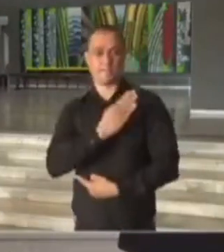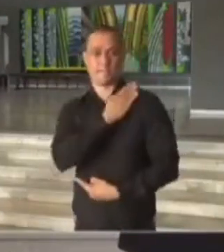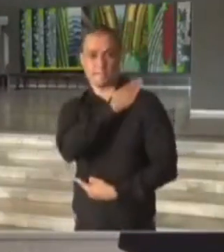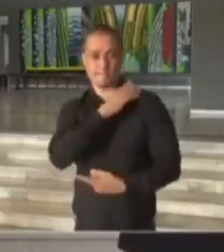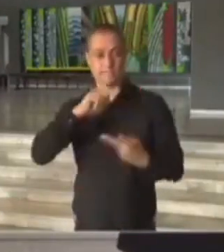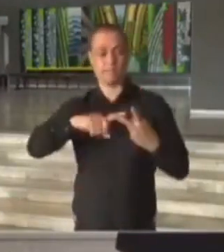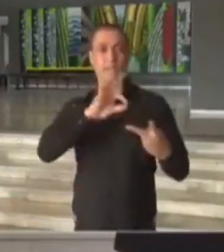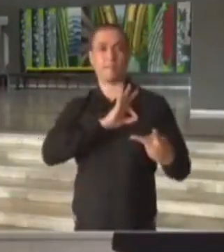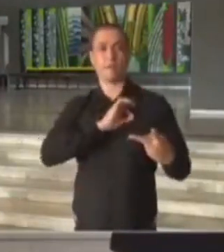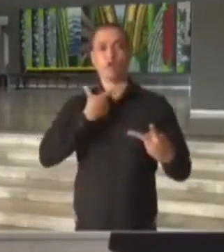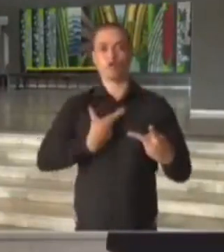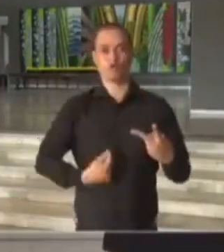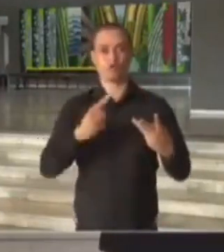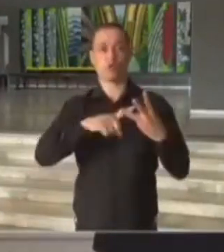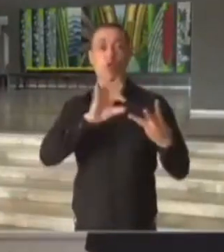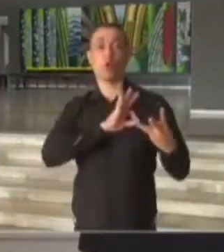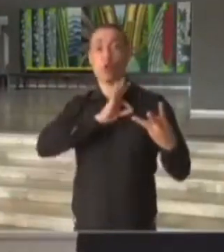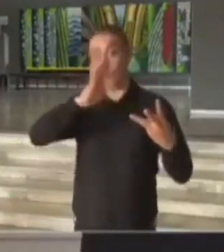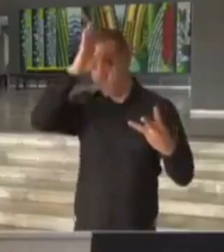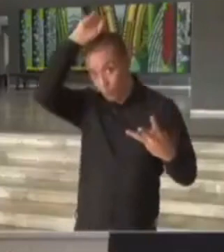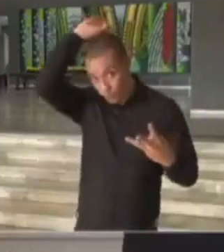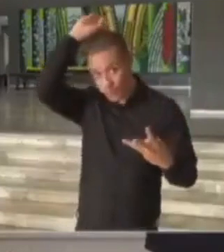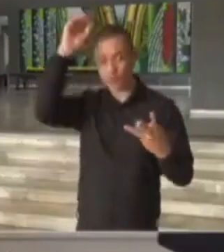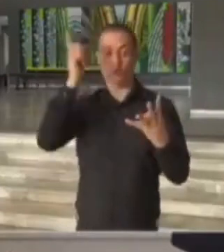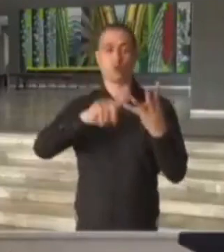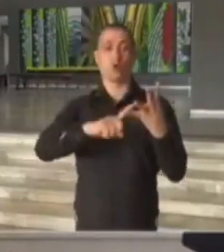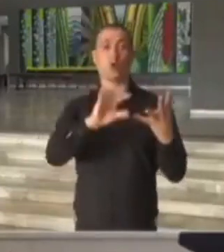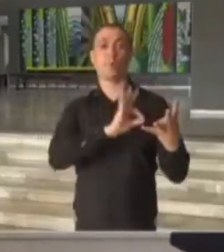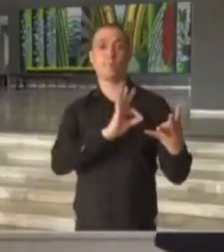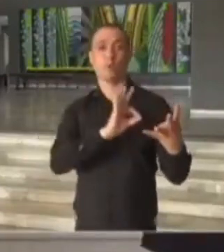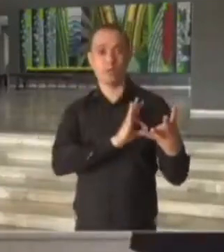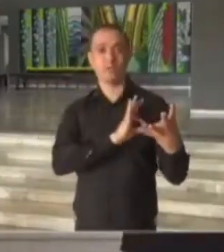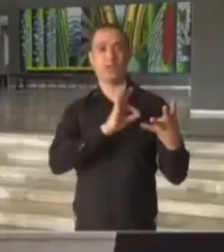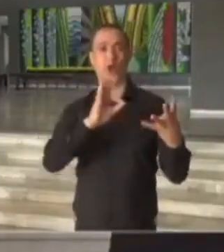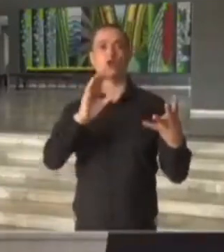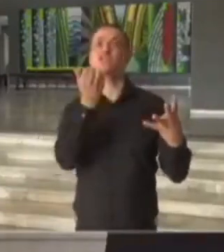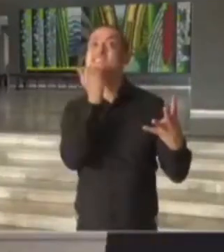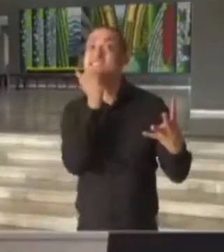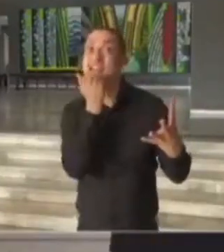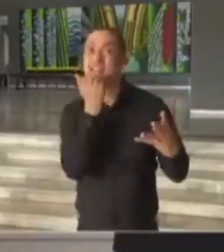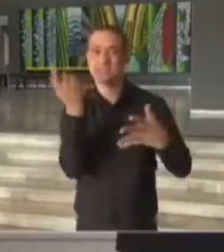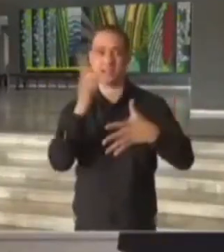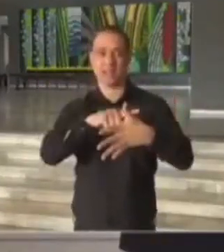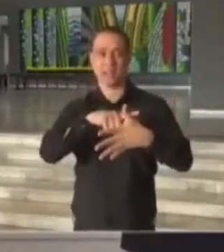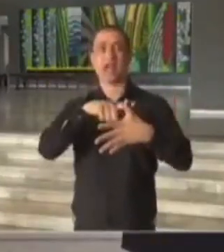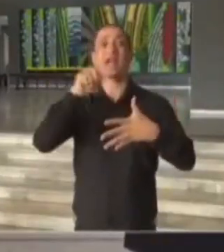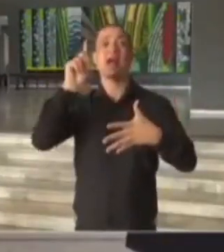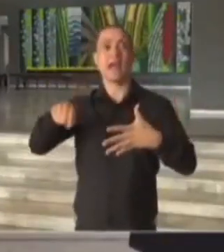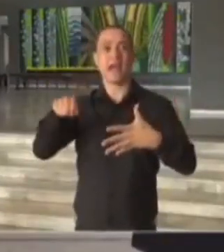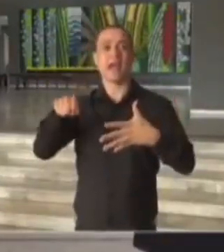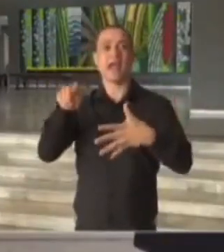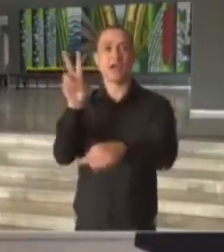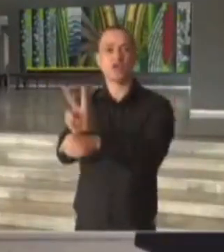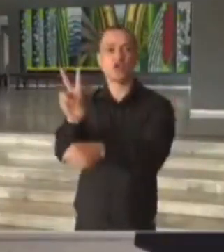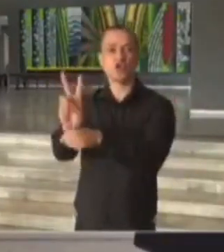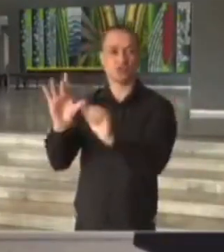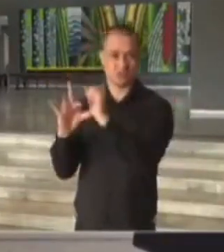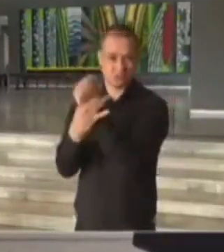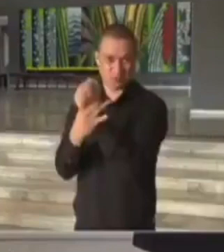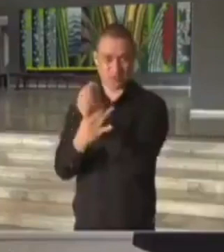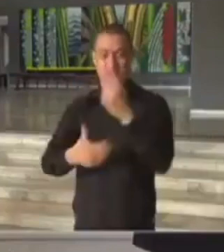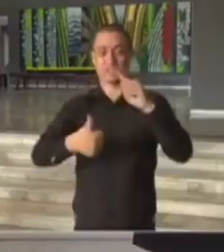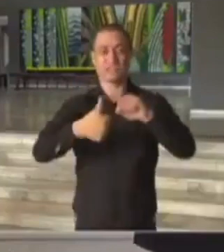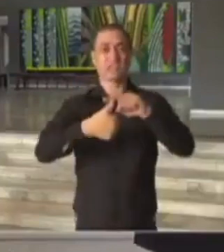policiais bombeiros, policiais civis, policiais da Polícia Científica, agentes de segurança e